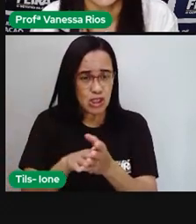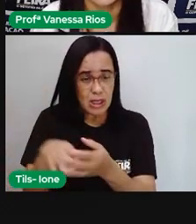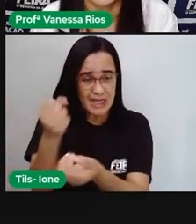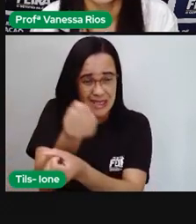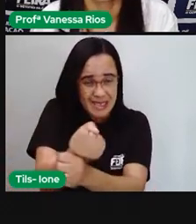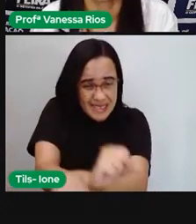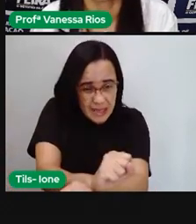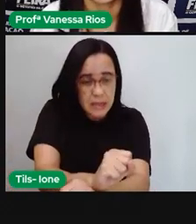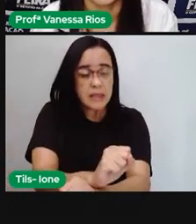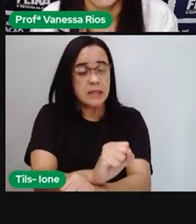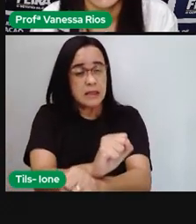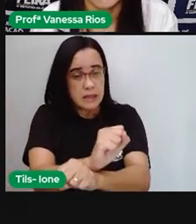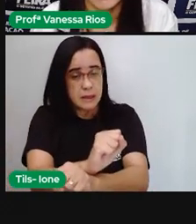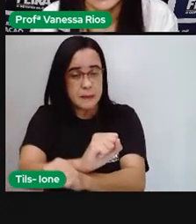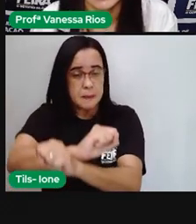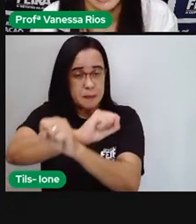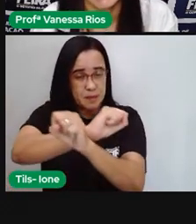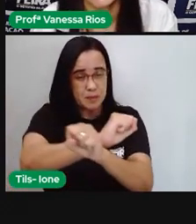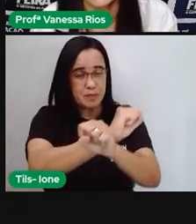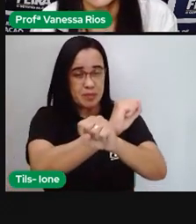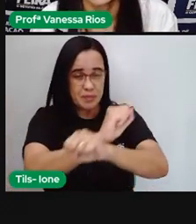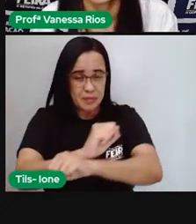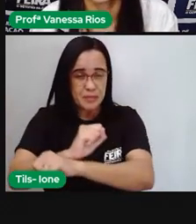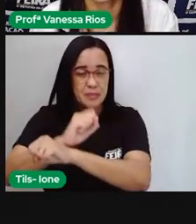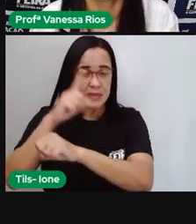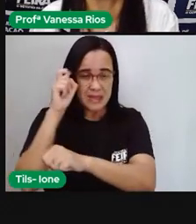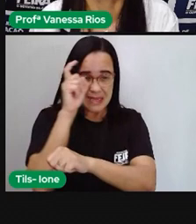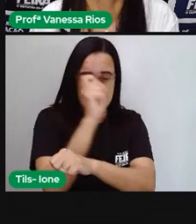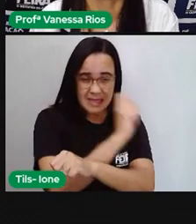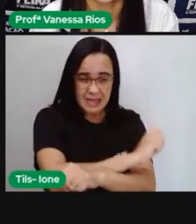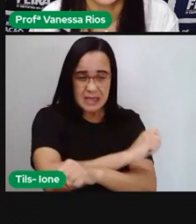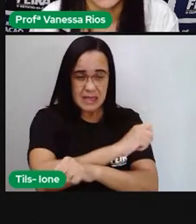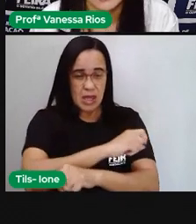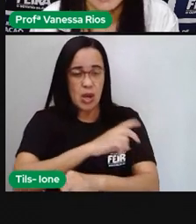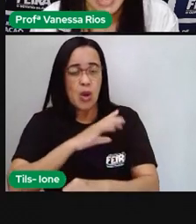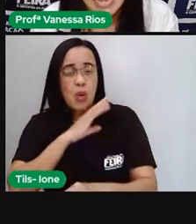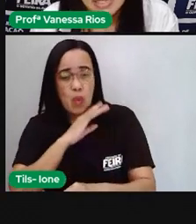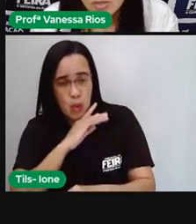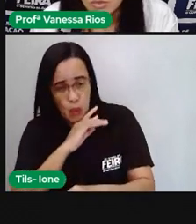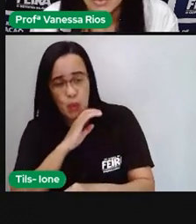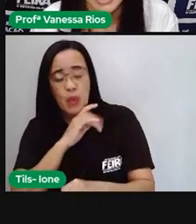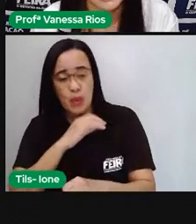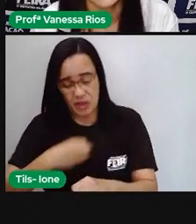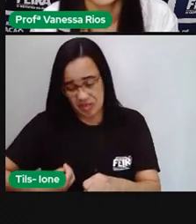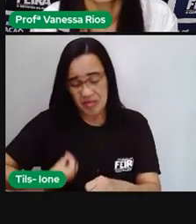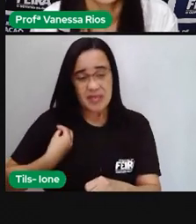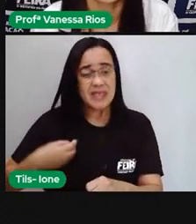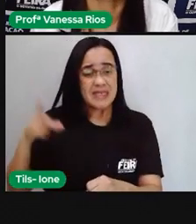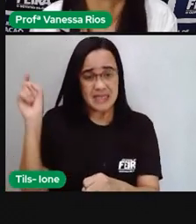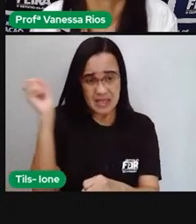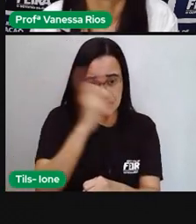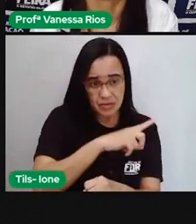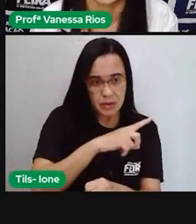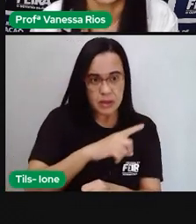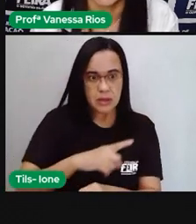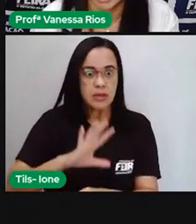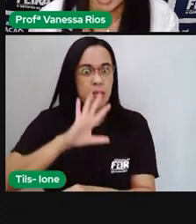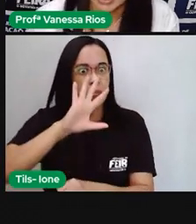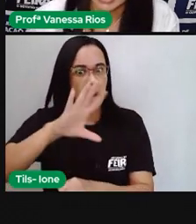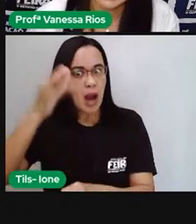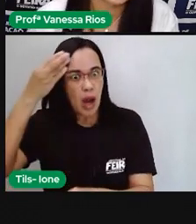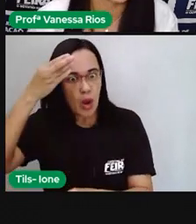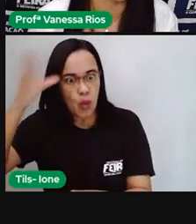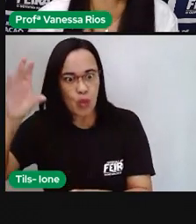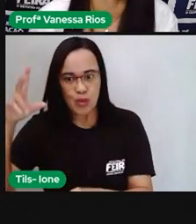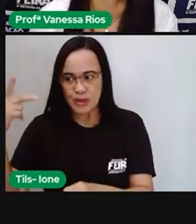tratados, em que viveram aí como escravos, conseguiram deixar suas marcas culturais na formação da cultura